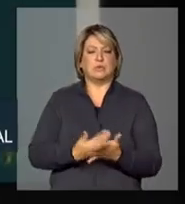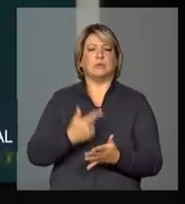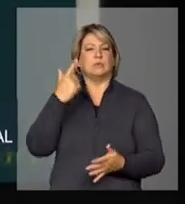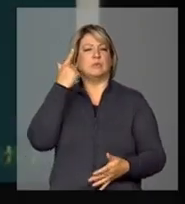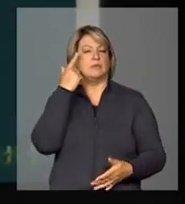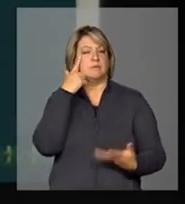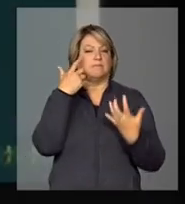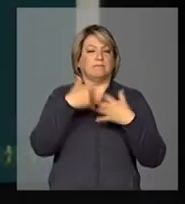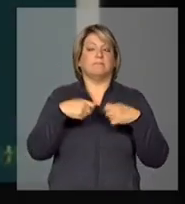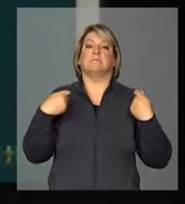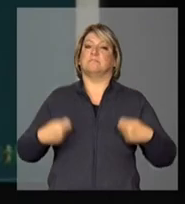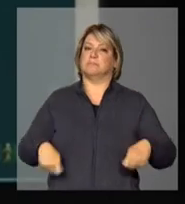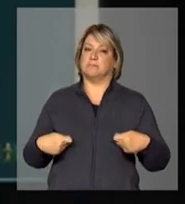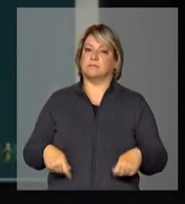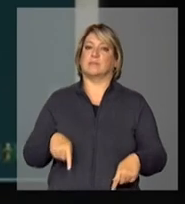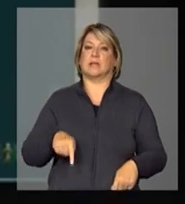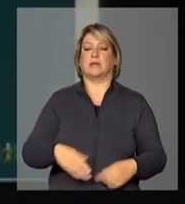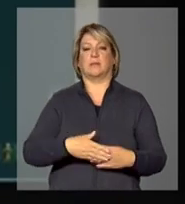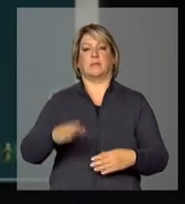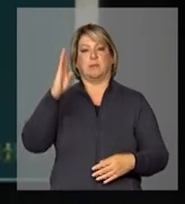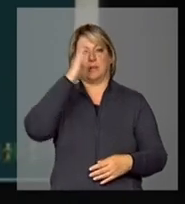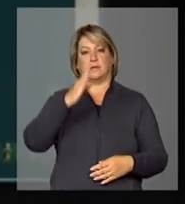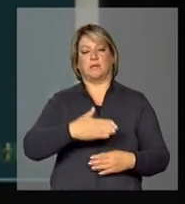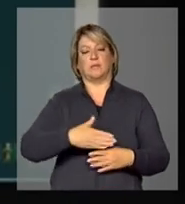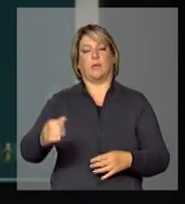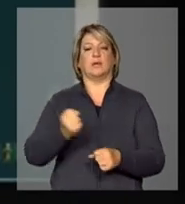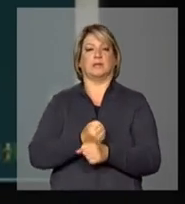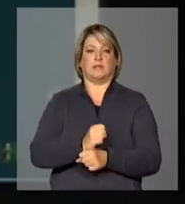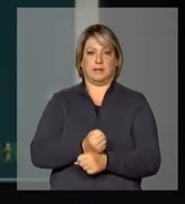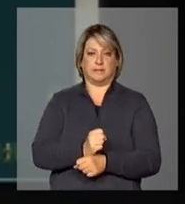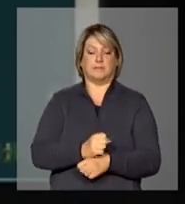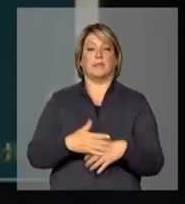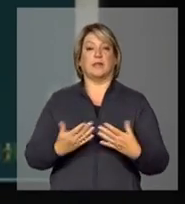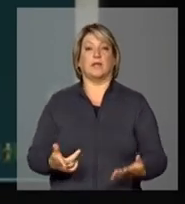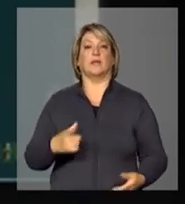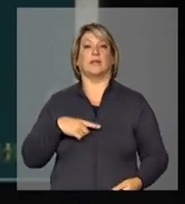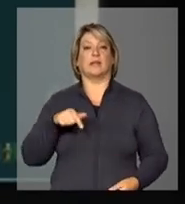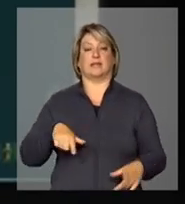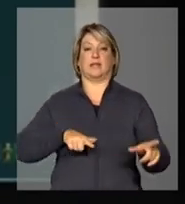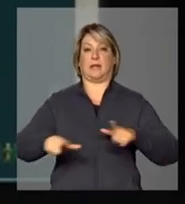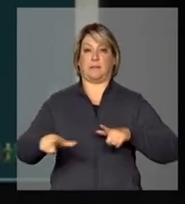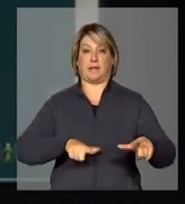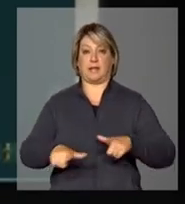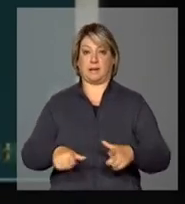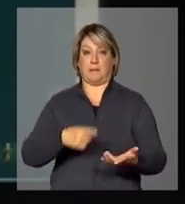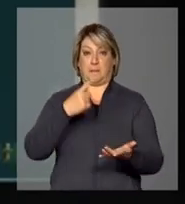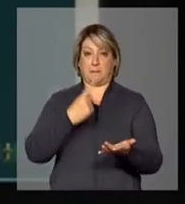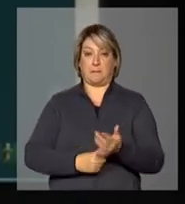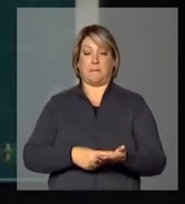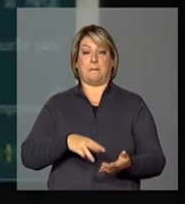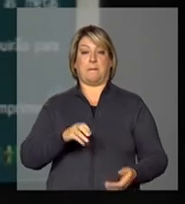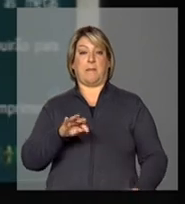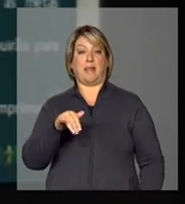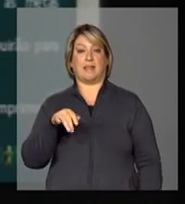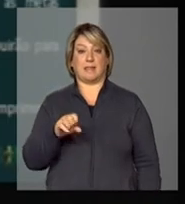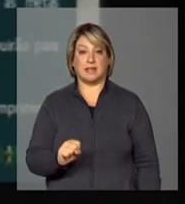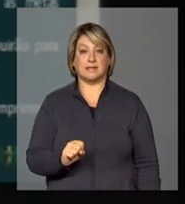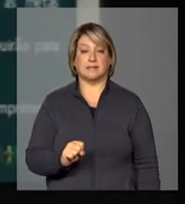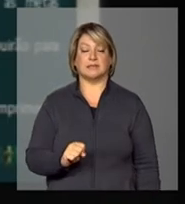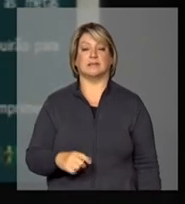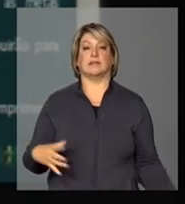isso para o Brasil nos próximos anos. Então, estamos aí trabalhando num pacto de metas que envolve um conjunto amplo de